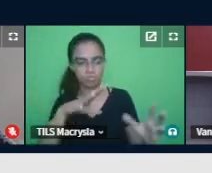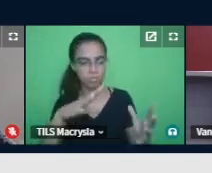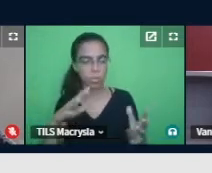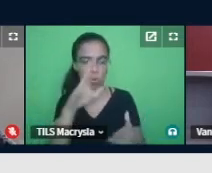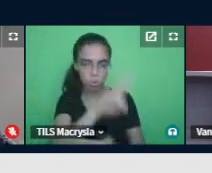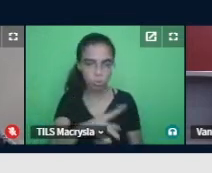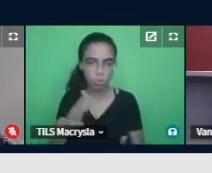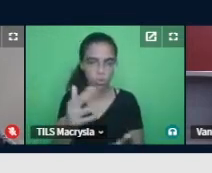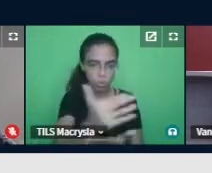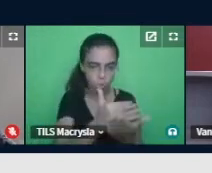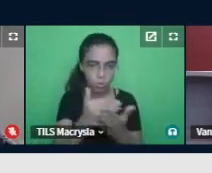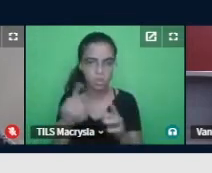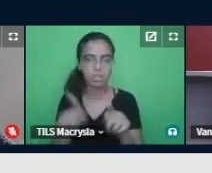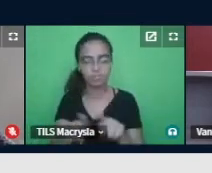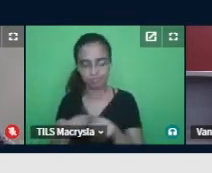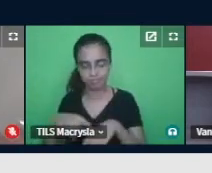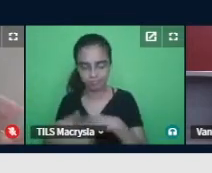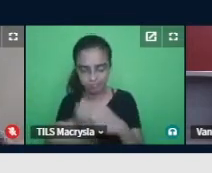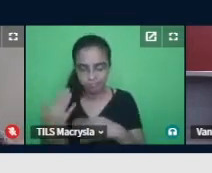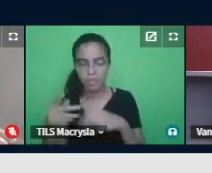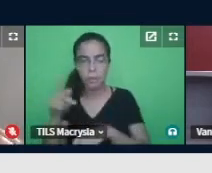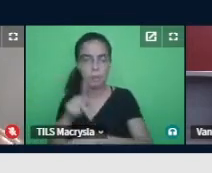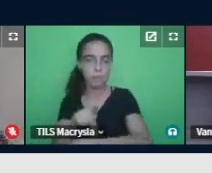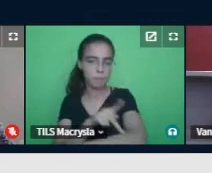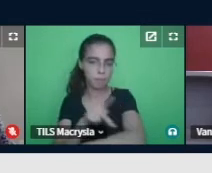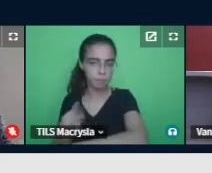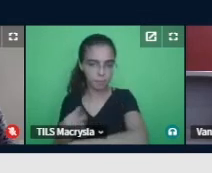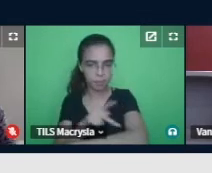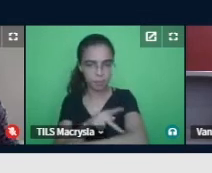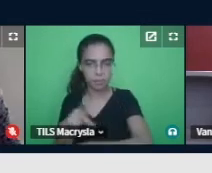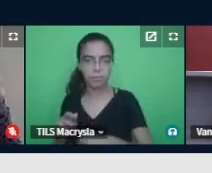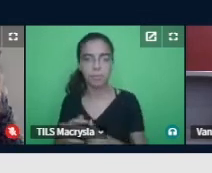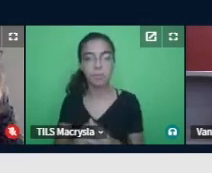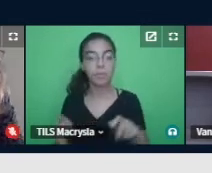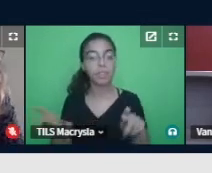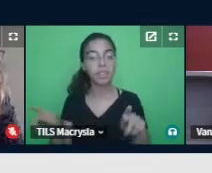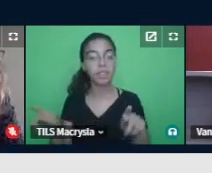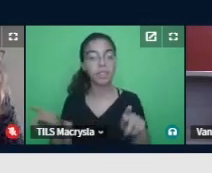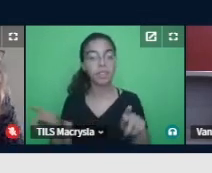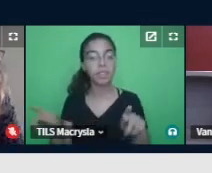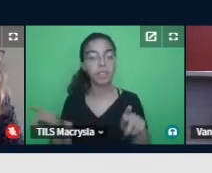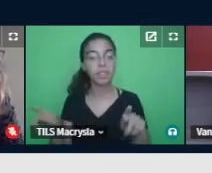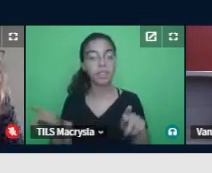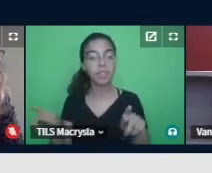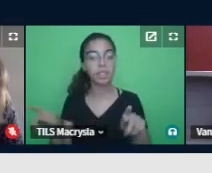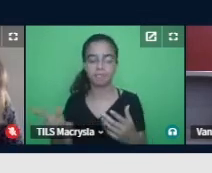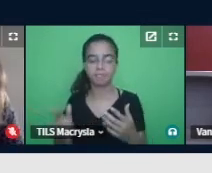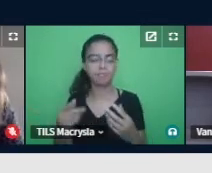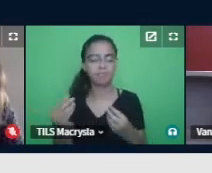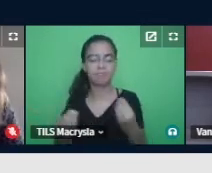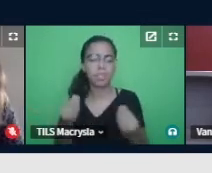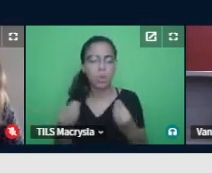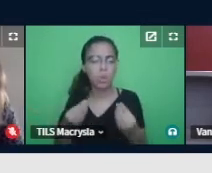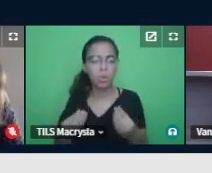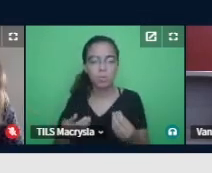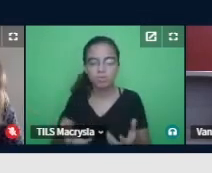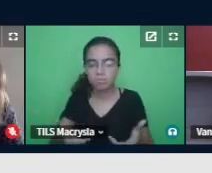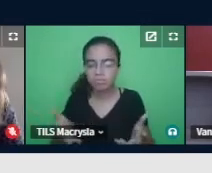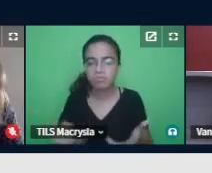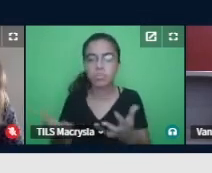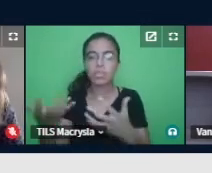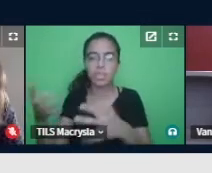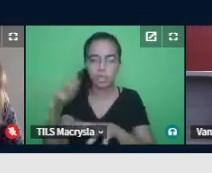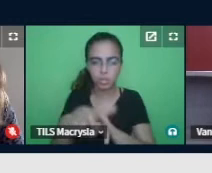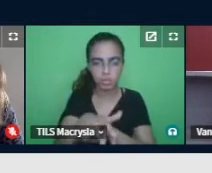pedagogicamente ao final da coleta de dados. E como promover essa inclusão? Essa inclusão depende do trabalho